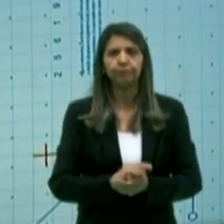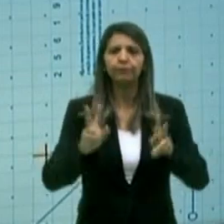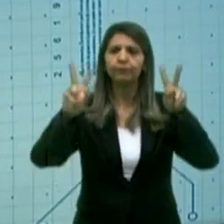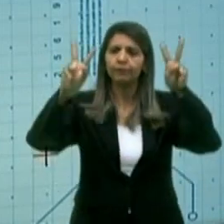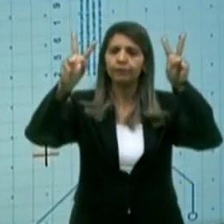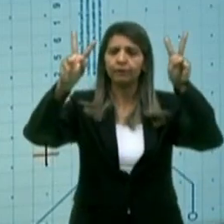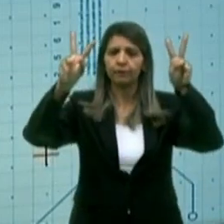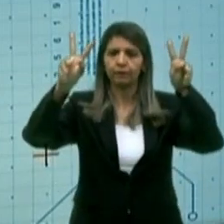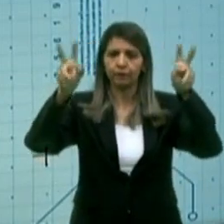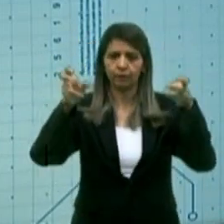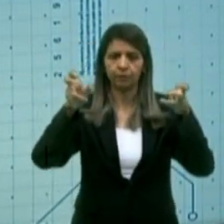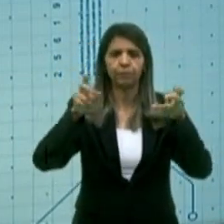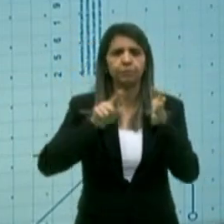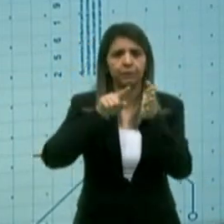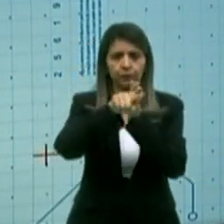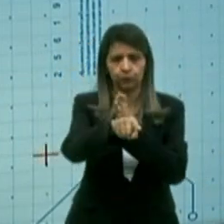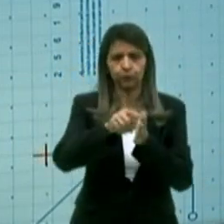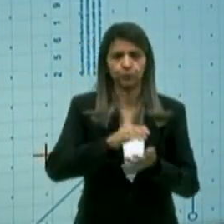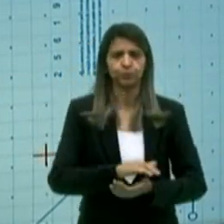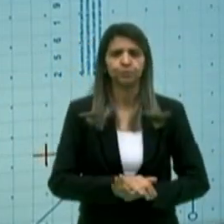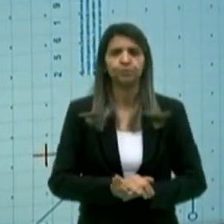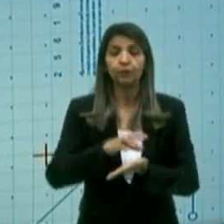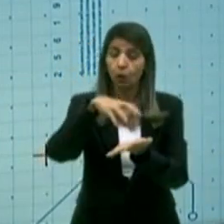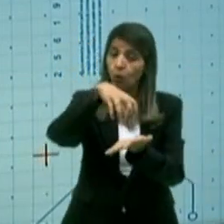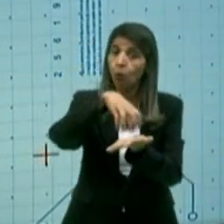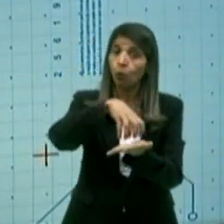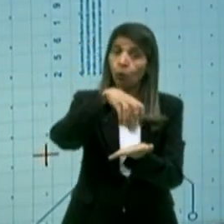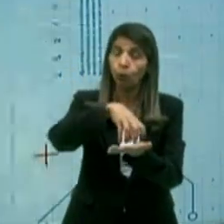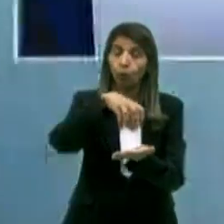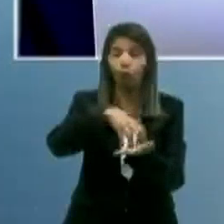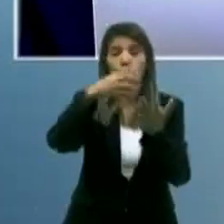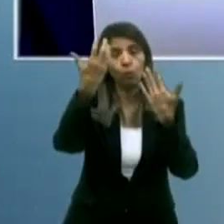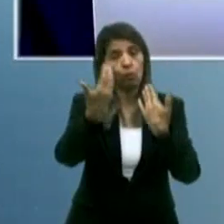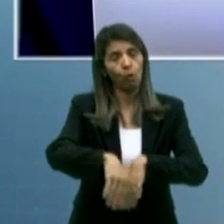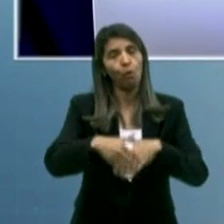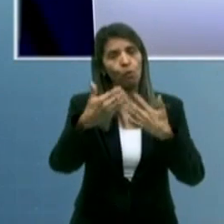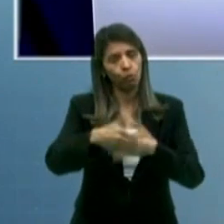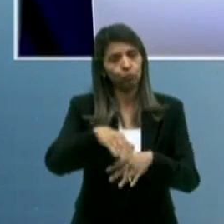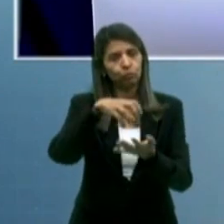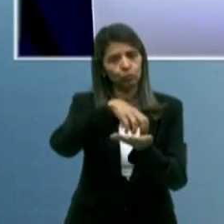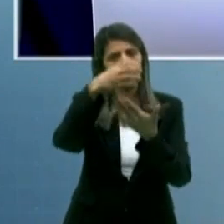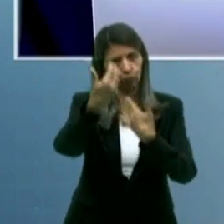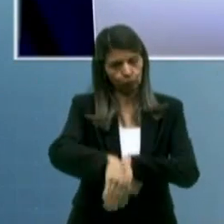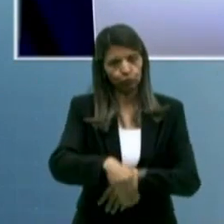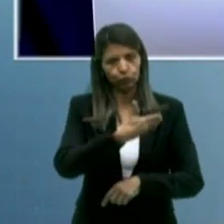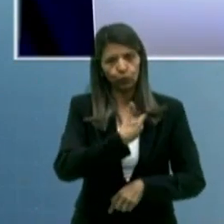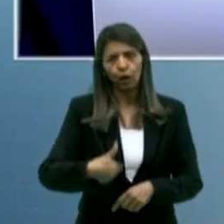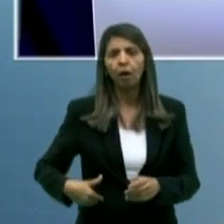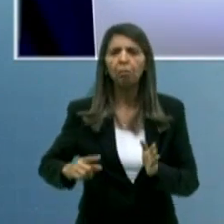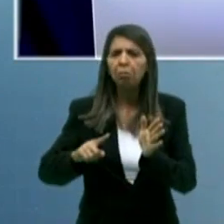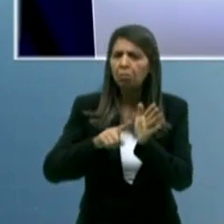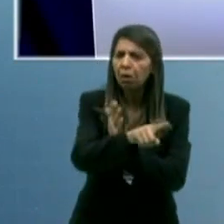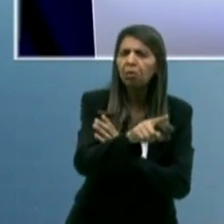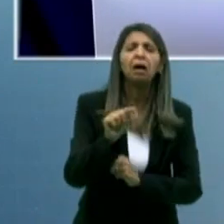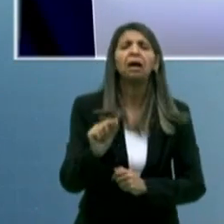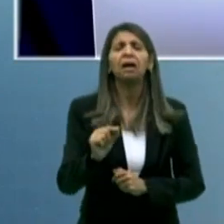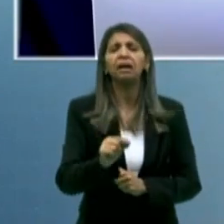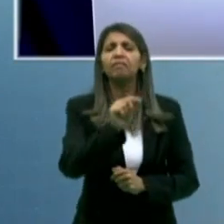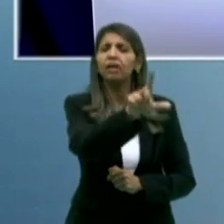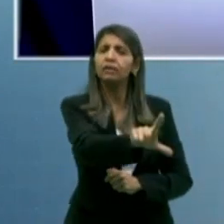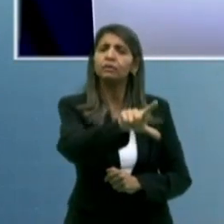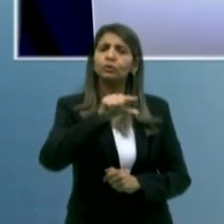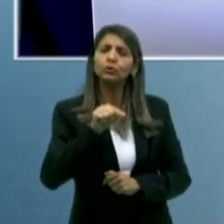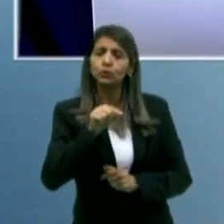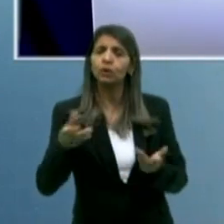O tema será concurso público. Então, Antônio Nascimento pode escolher com quem você vai debater agora, quem vai